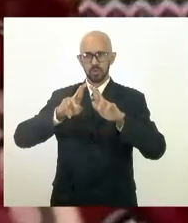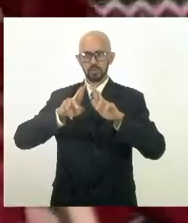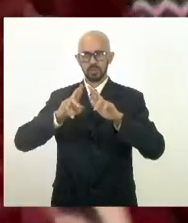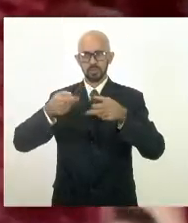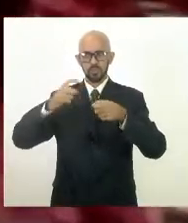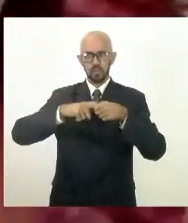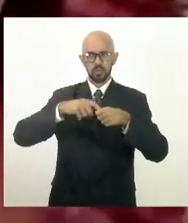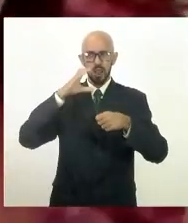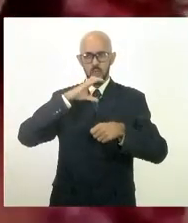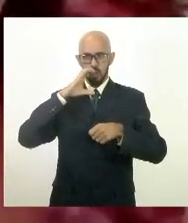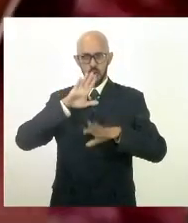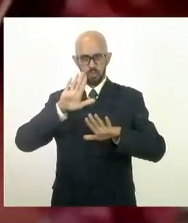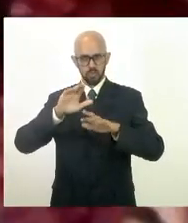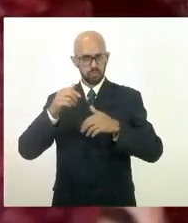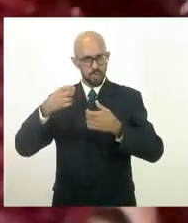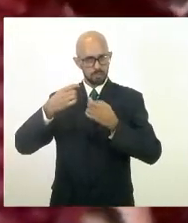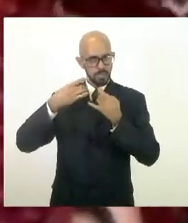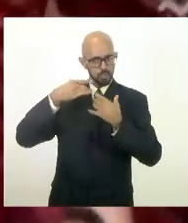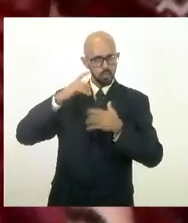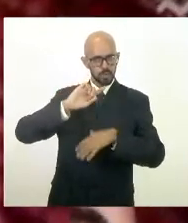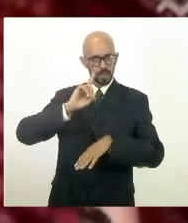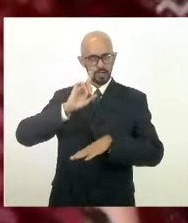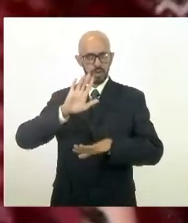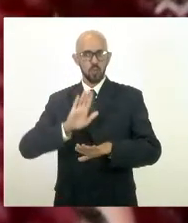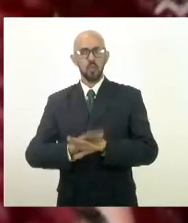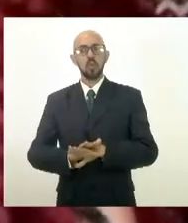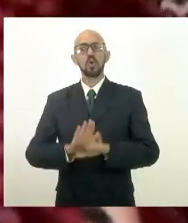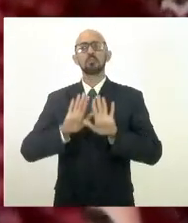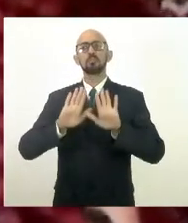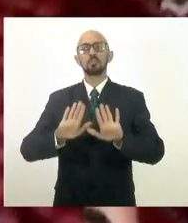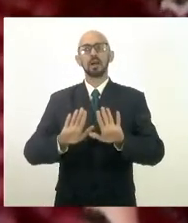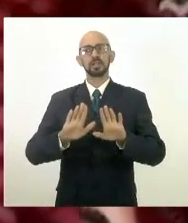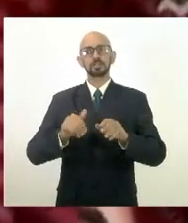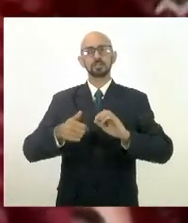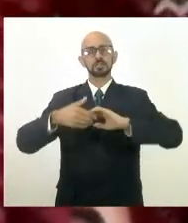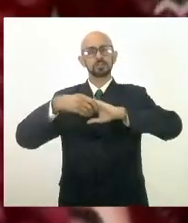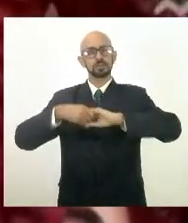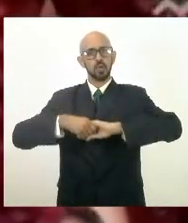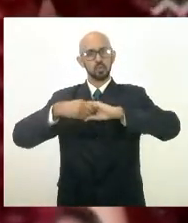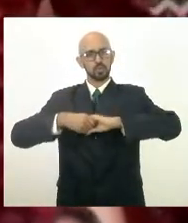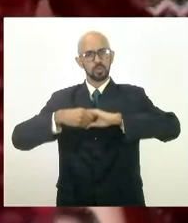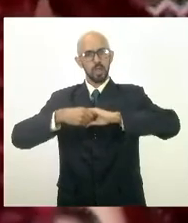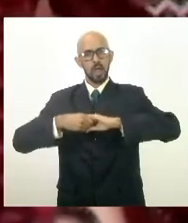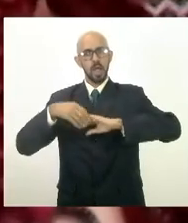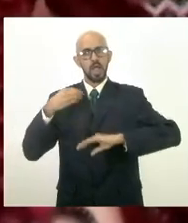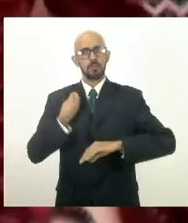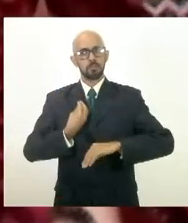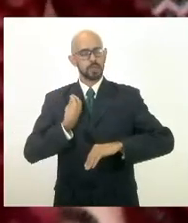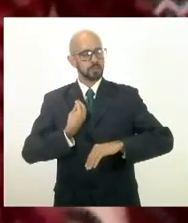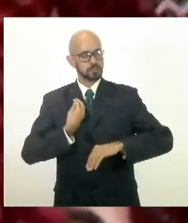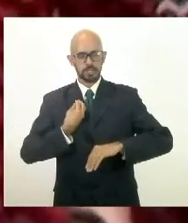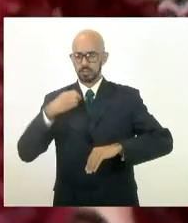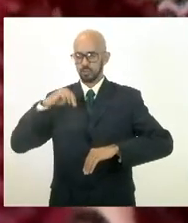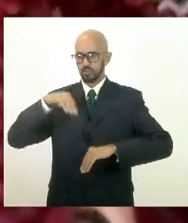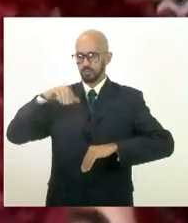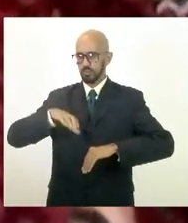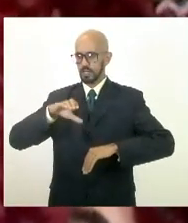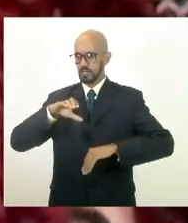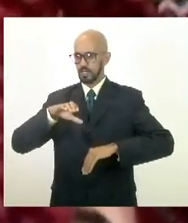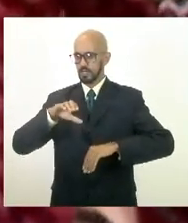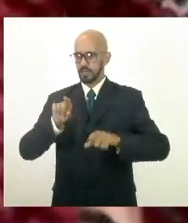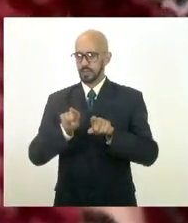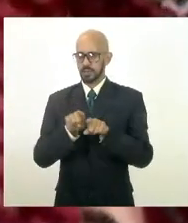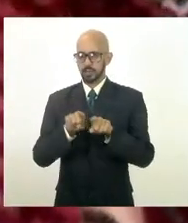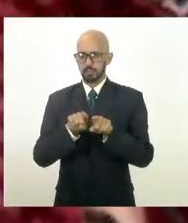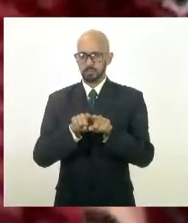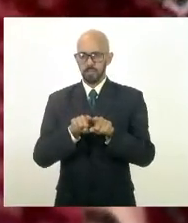a gente aqui no Zoom não mas saudar a presença as presenças né do deputado Carlos Mink e do